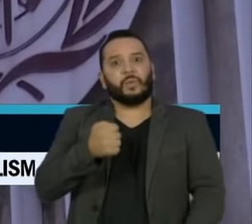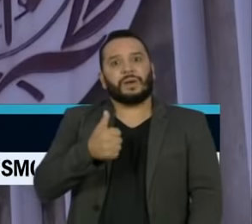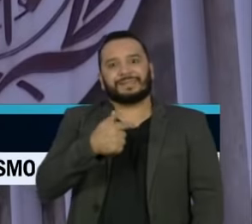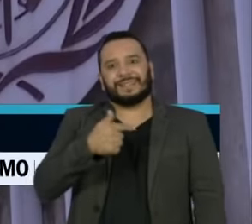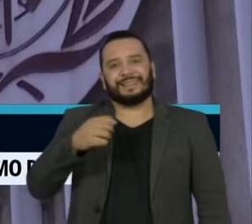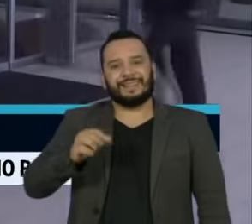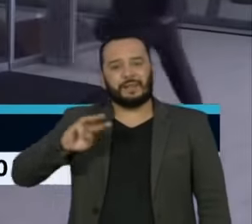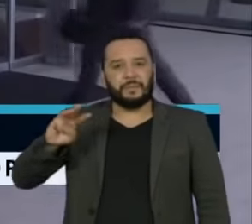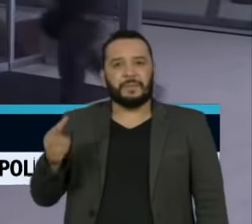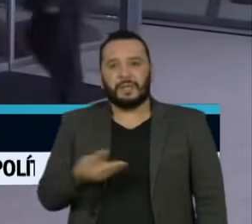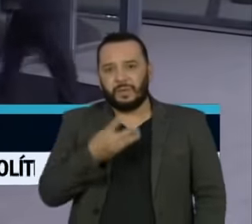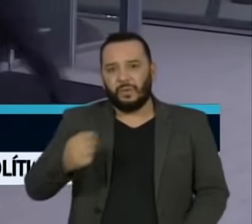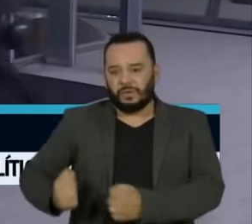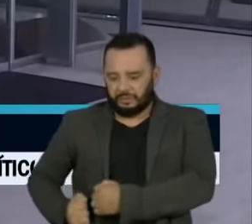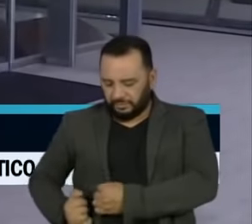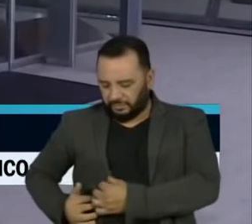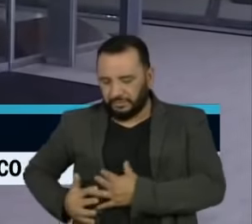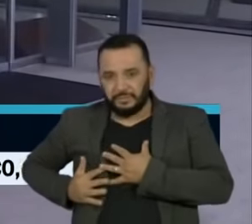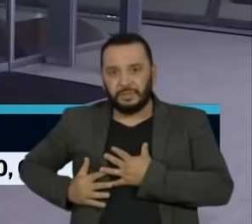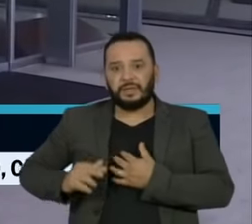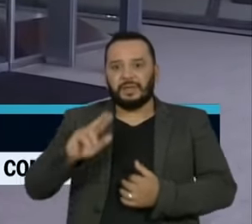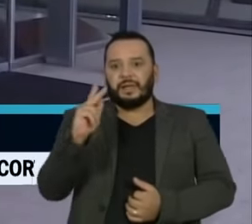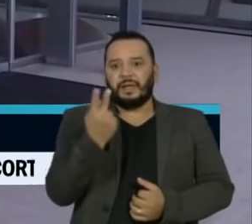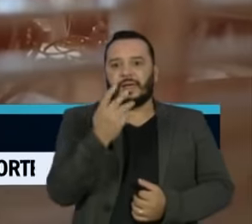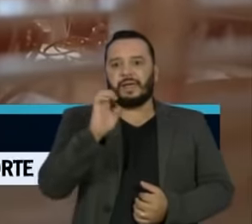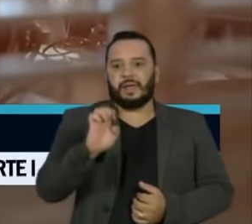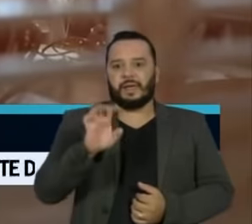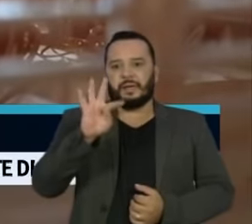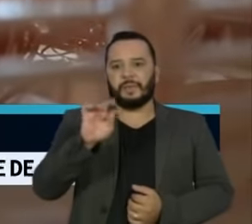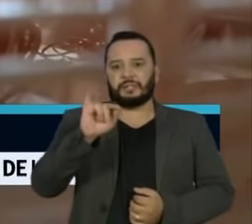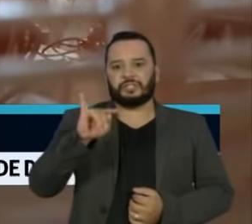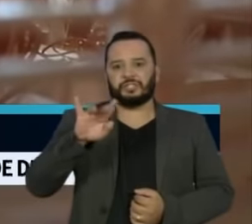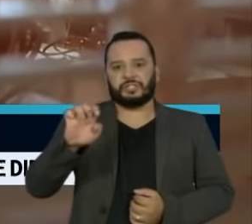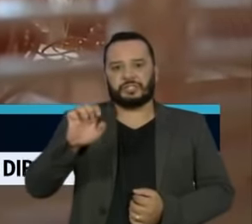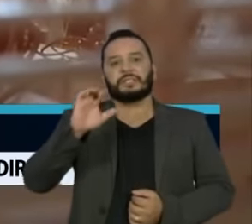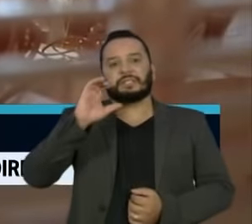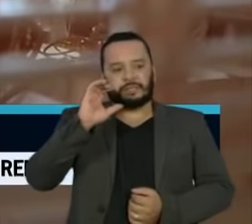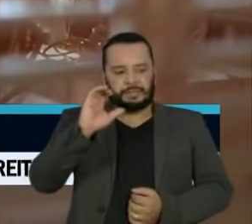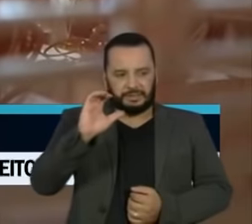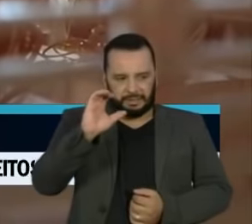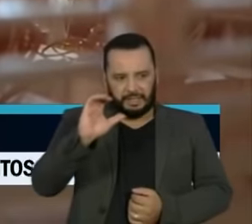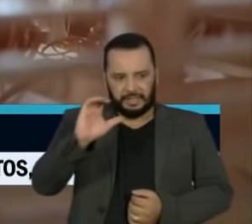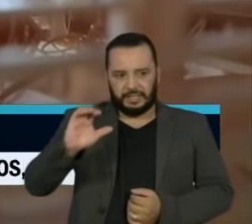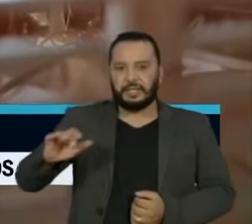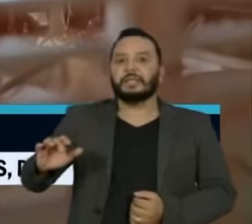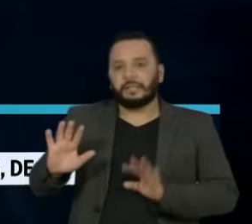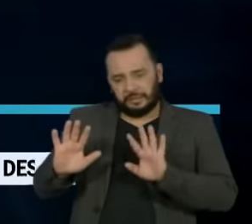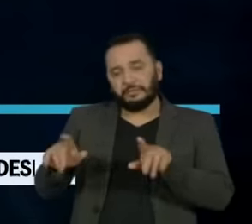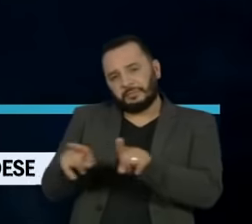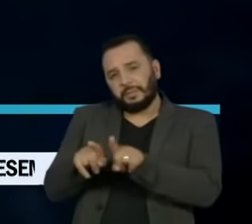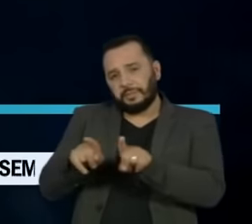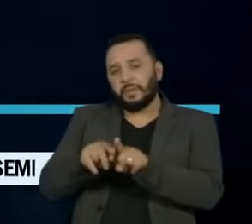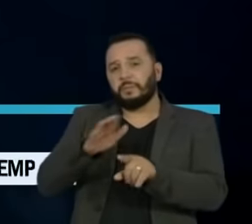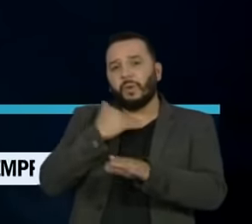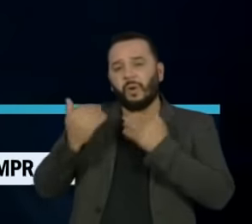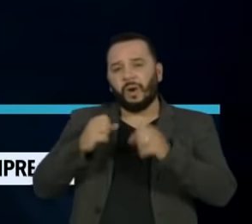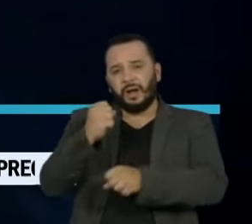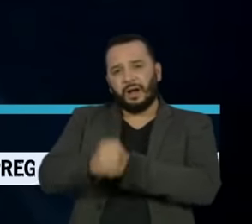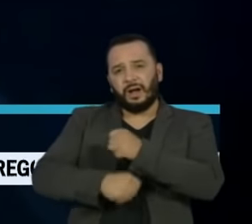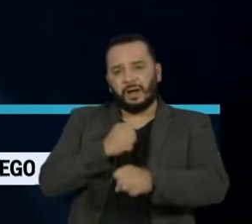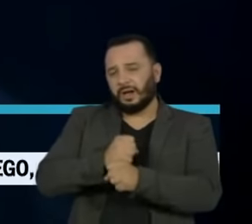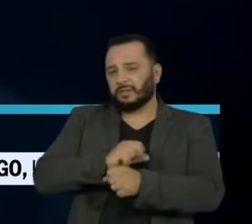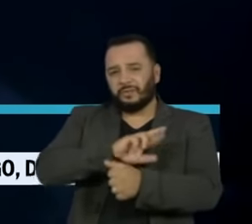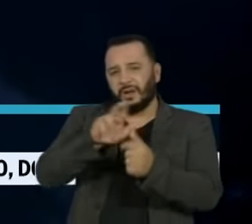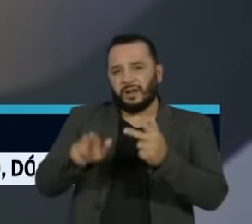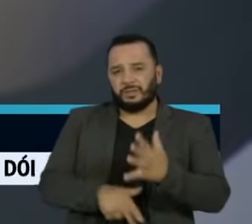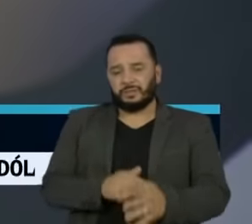milhões de infecções por hepatite C anualmente, com 400 mil óbitos a cada ano. E nós agradecemos